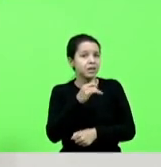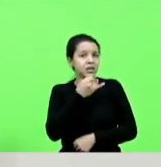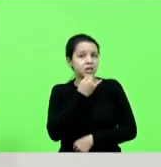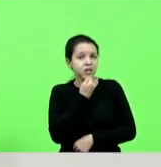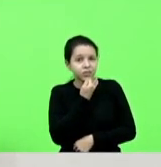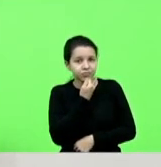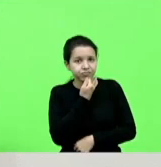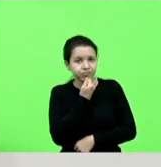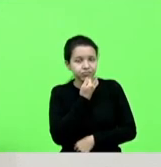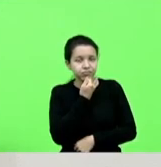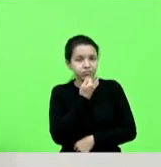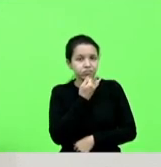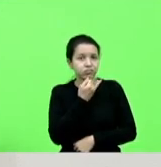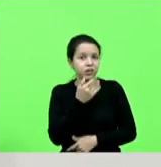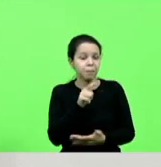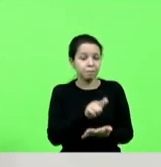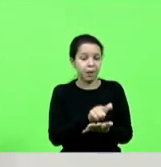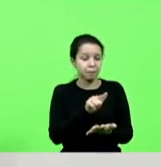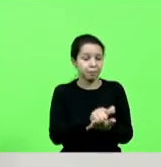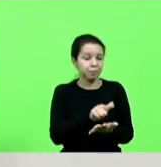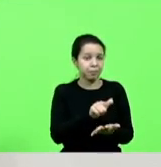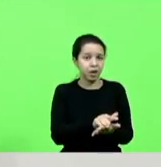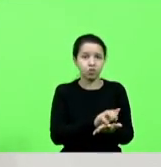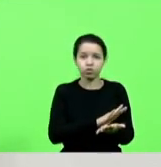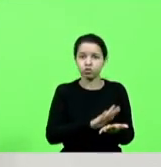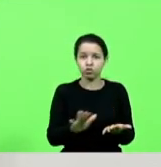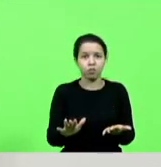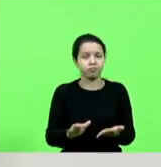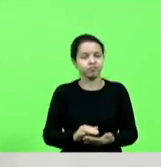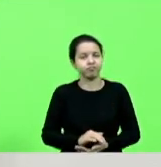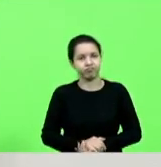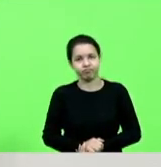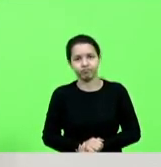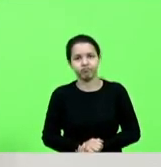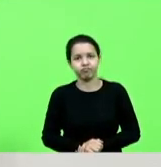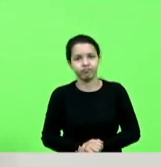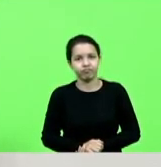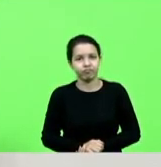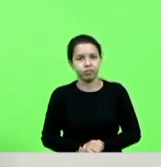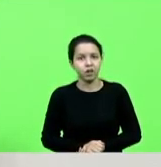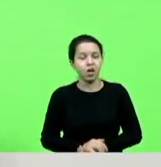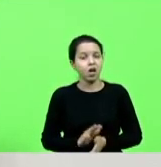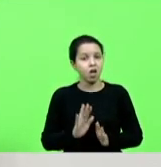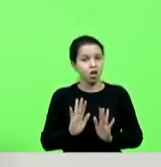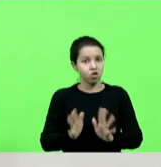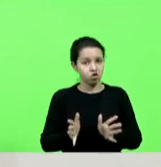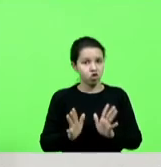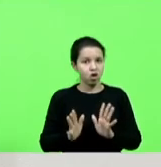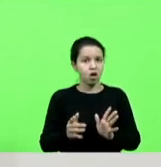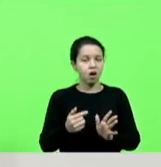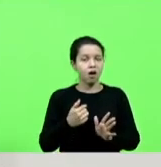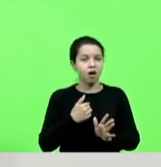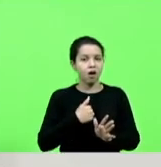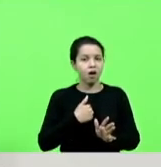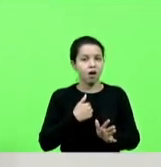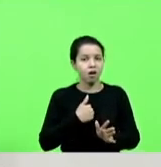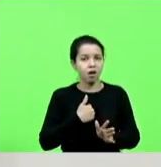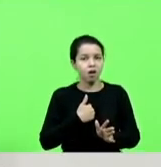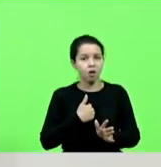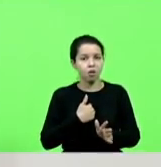não sai do papel e já que eu contei aí com a com a